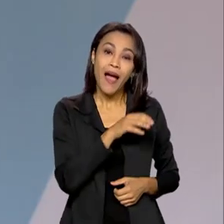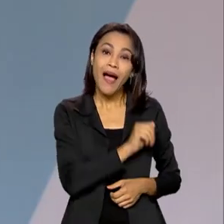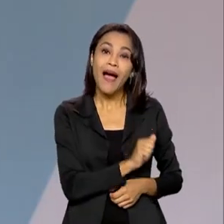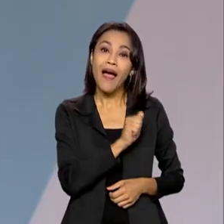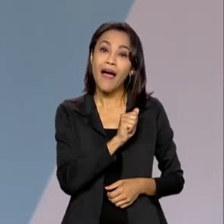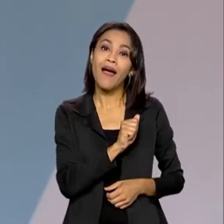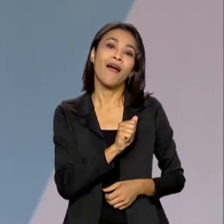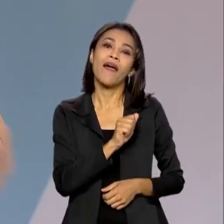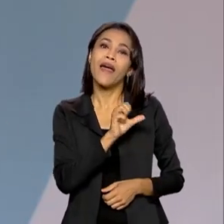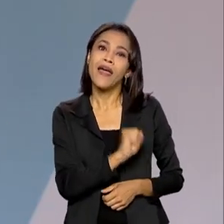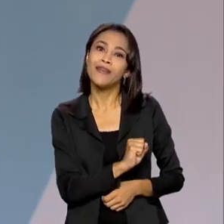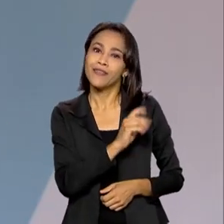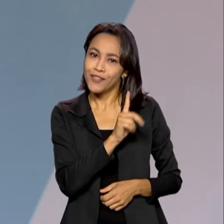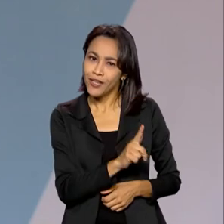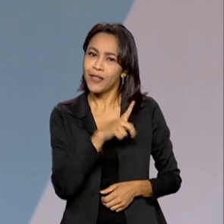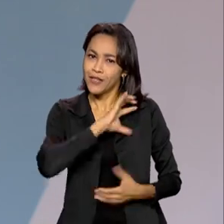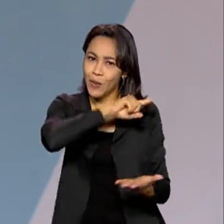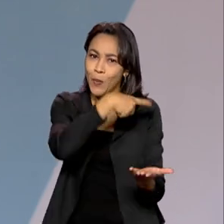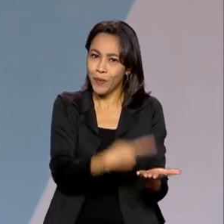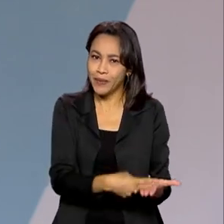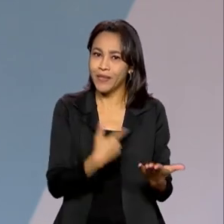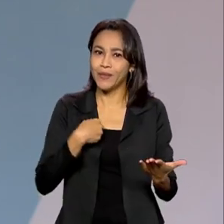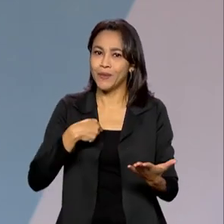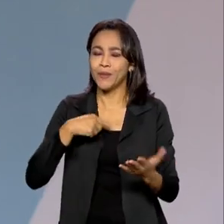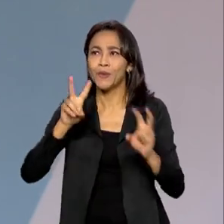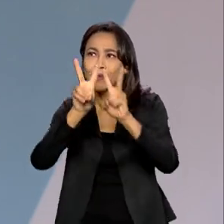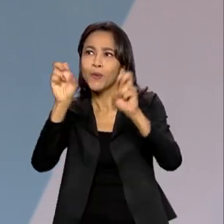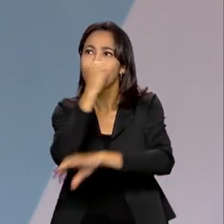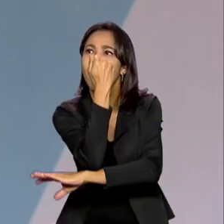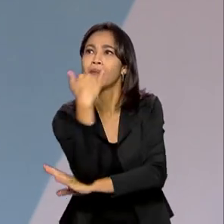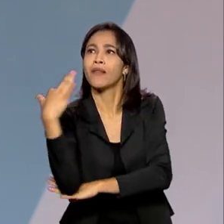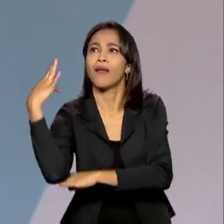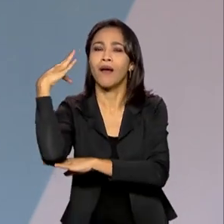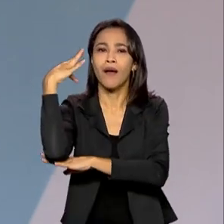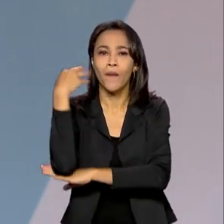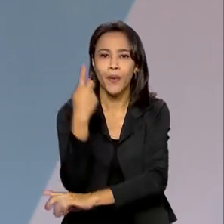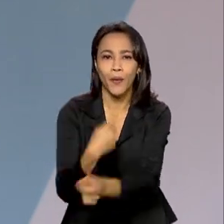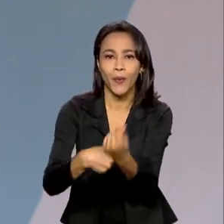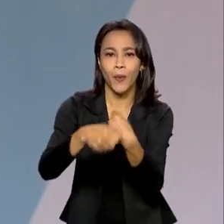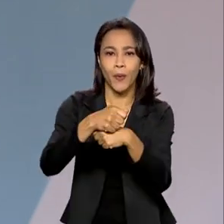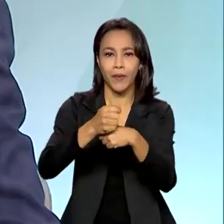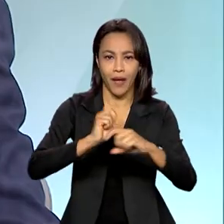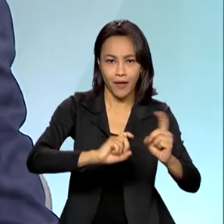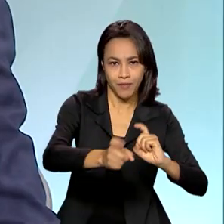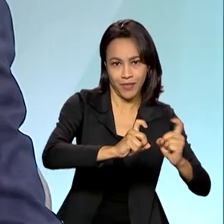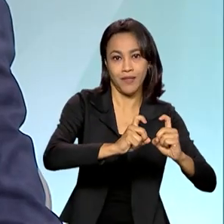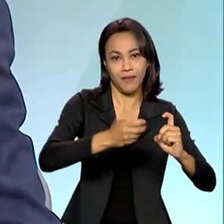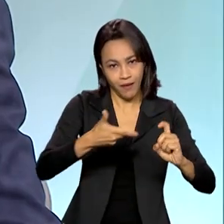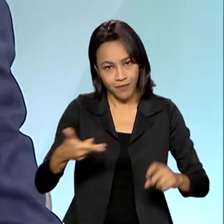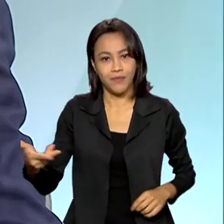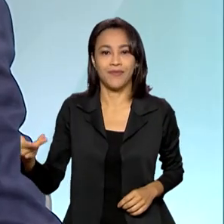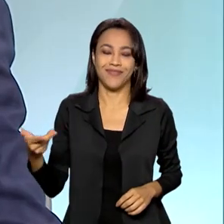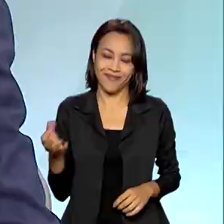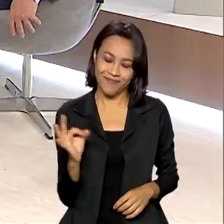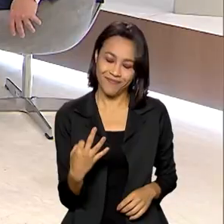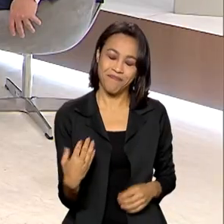sustentabilidade, tanto do ponto de vista ambiental, econômico, como da governança mesmo, é isso? Exatamente isso.